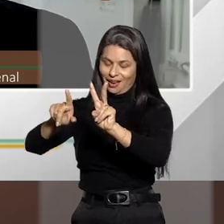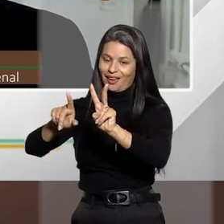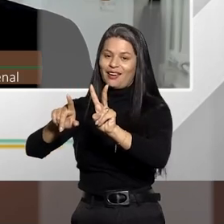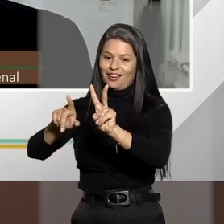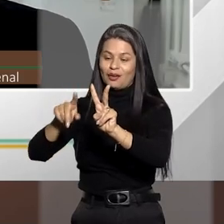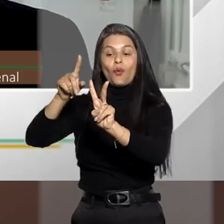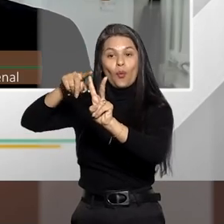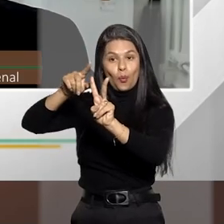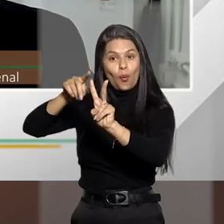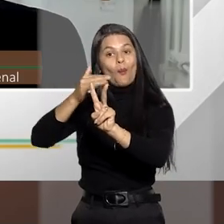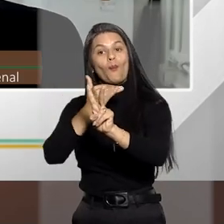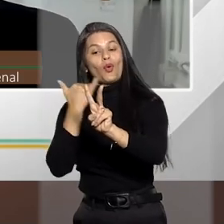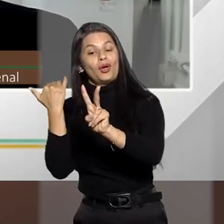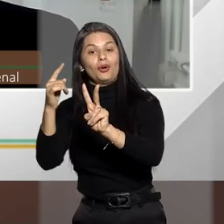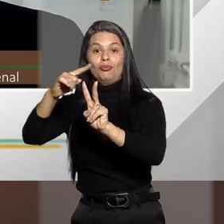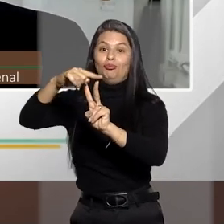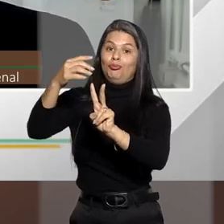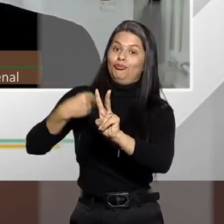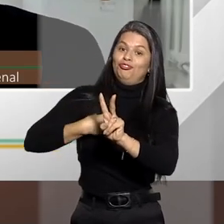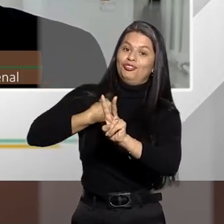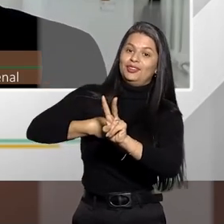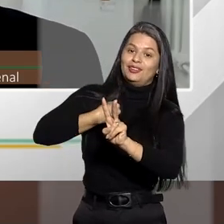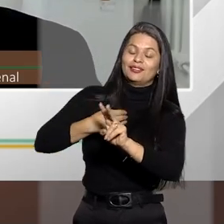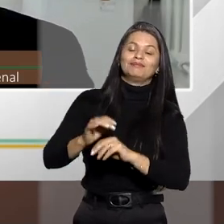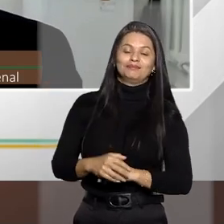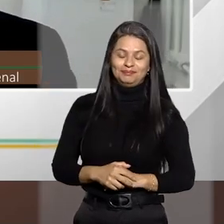porque você teria ali dois tipos penais diferentes.